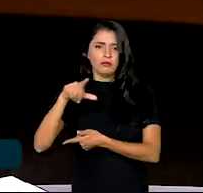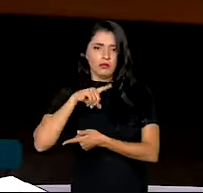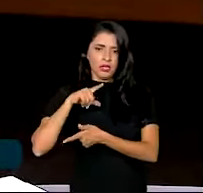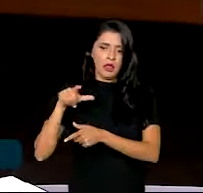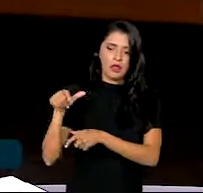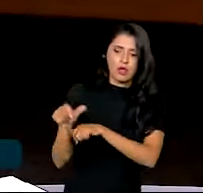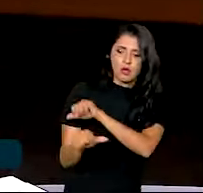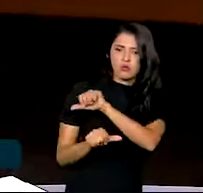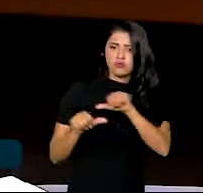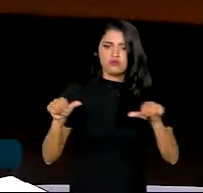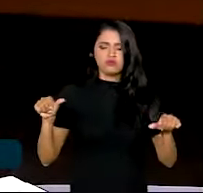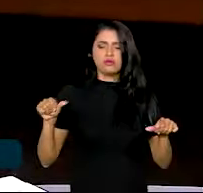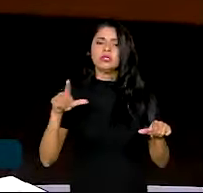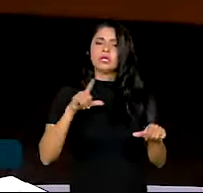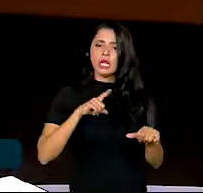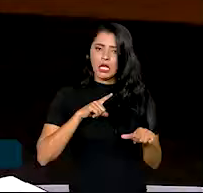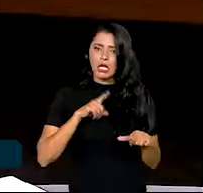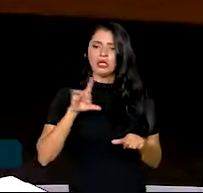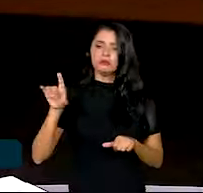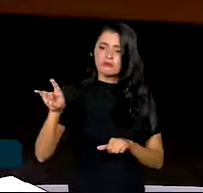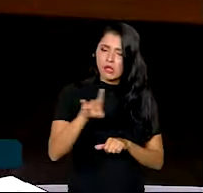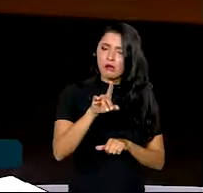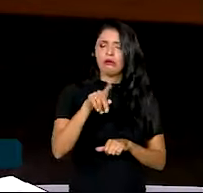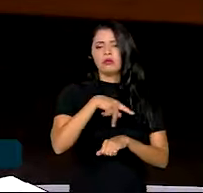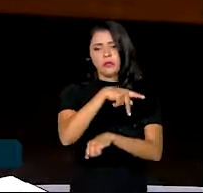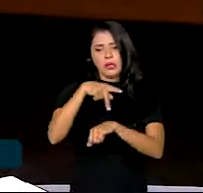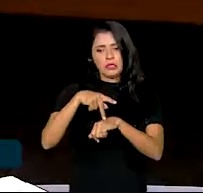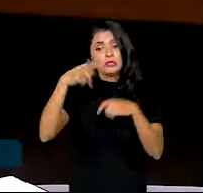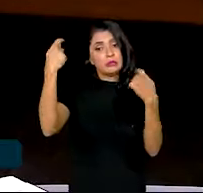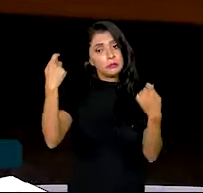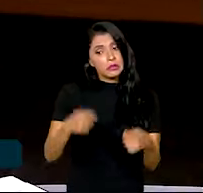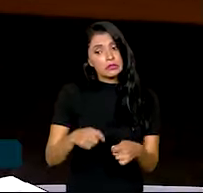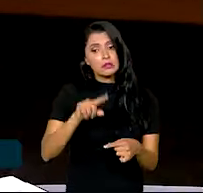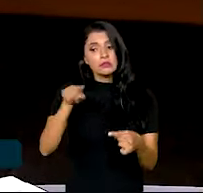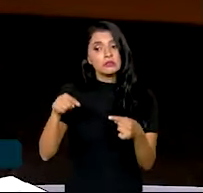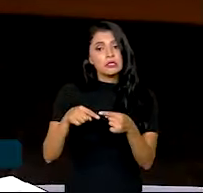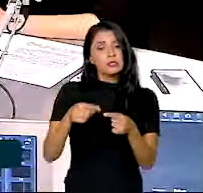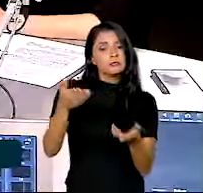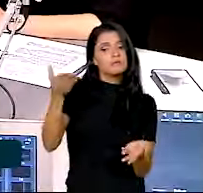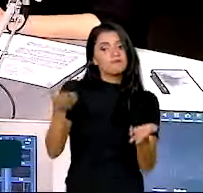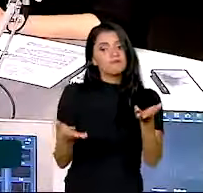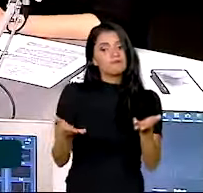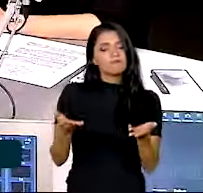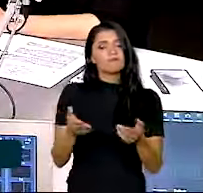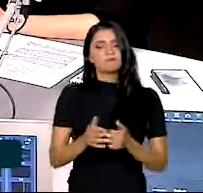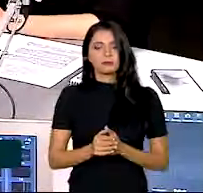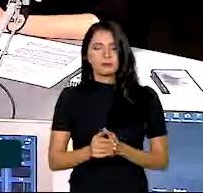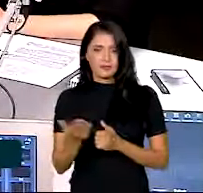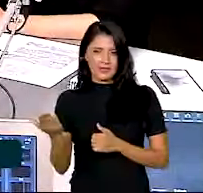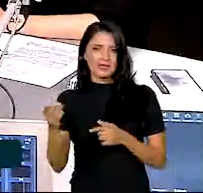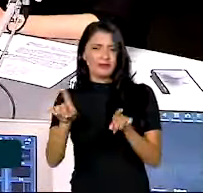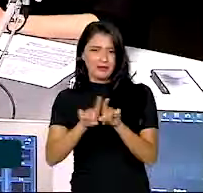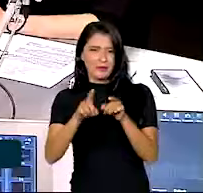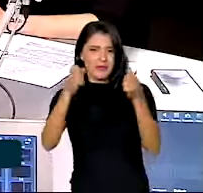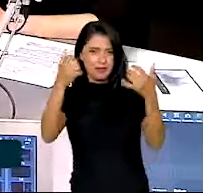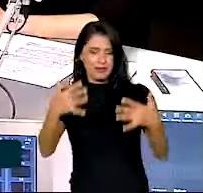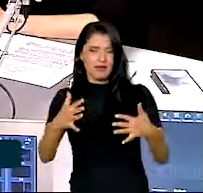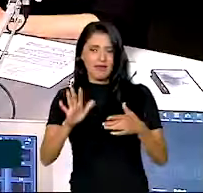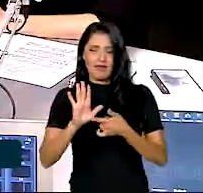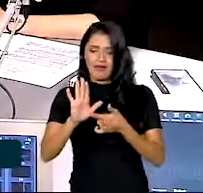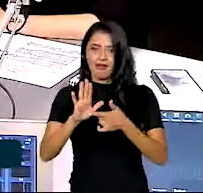transição. E cada país vai ter que encontrar esse ponto de equilíbrio. Paulo Pimenta também demonstrou